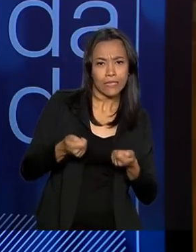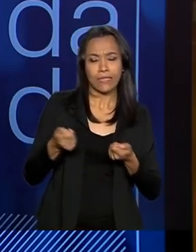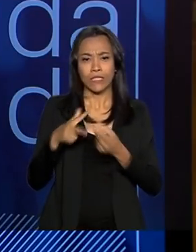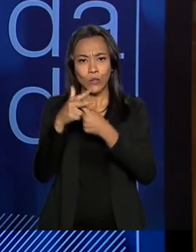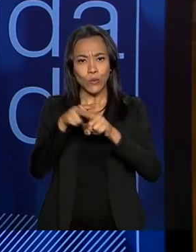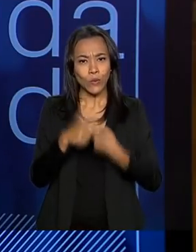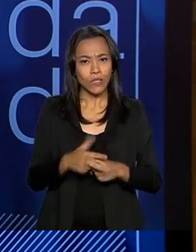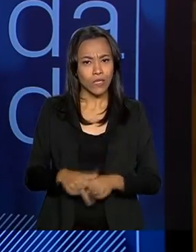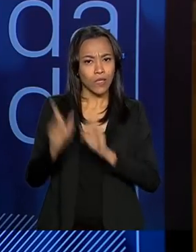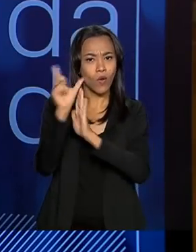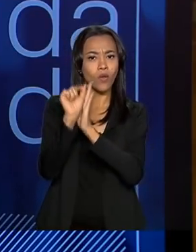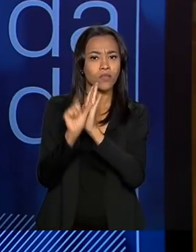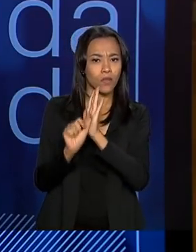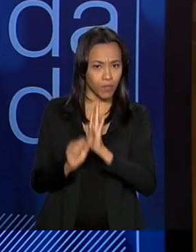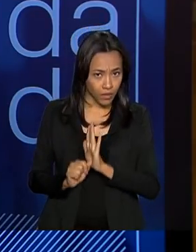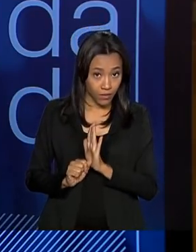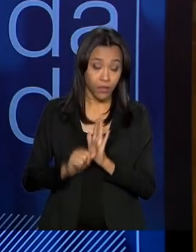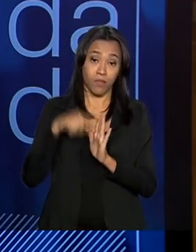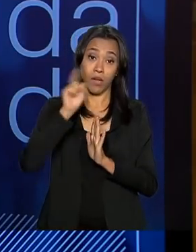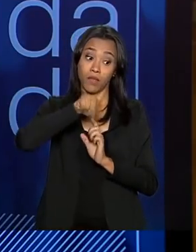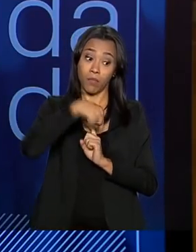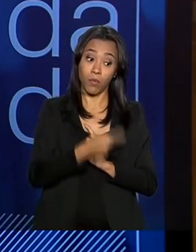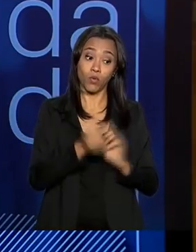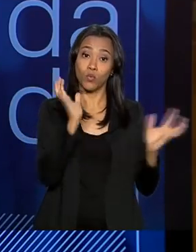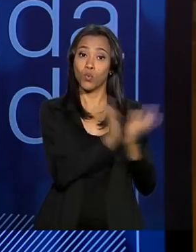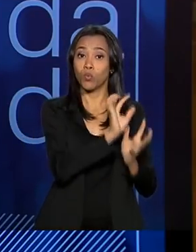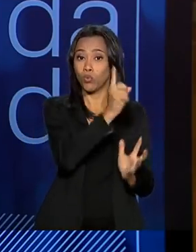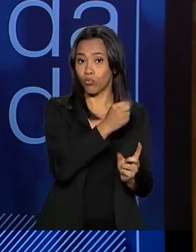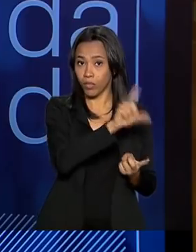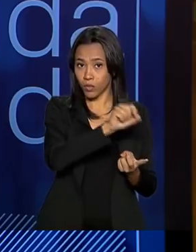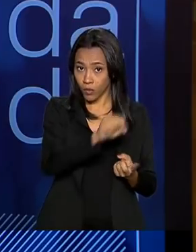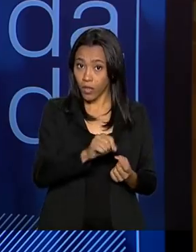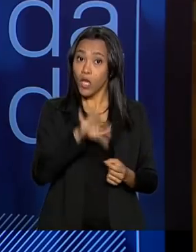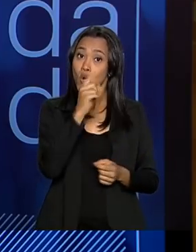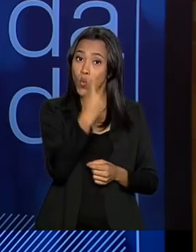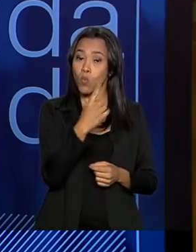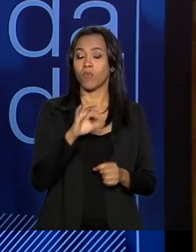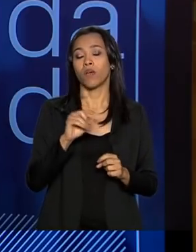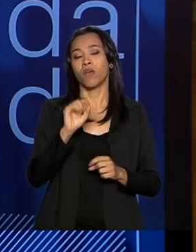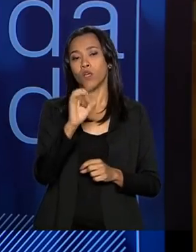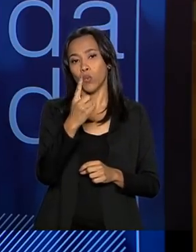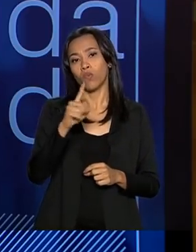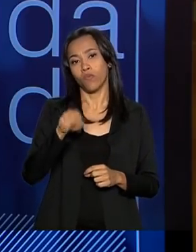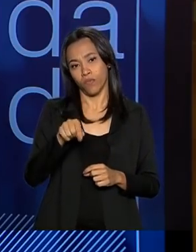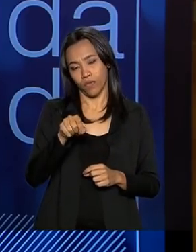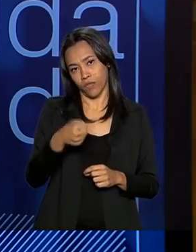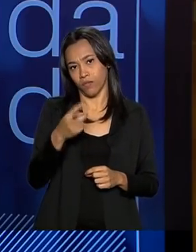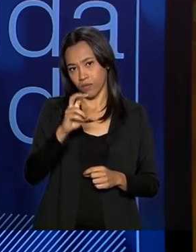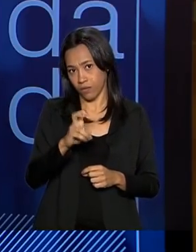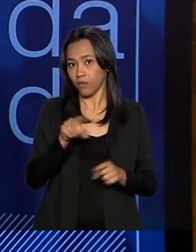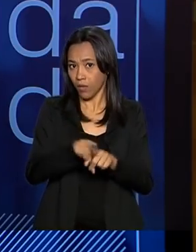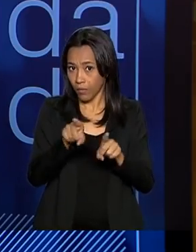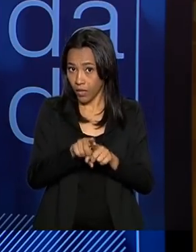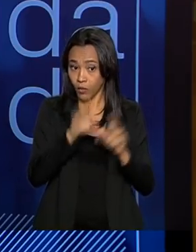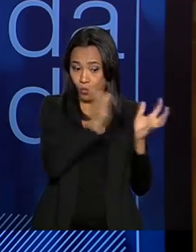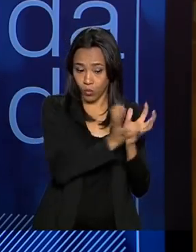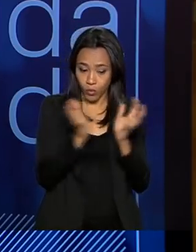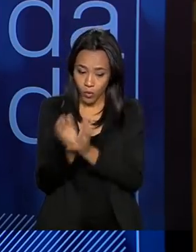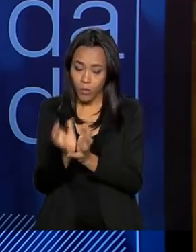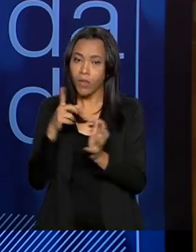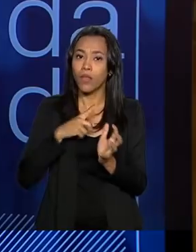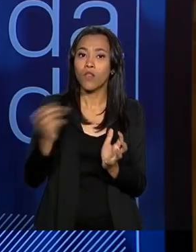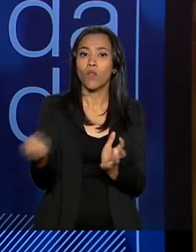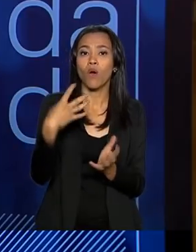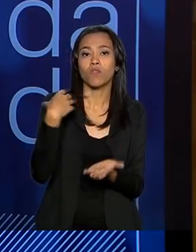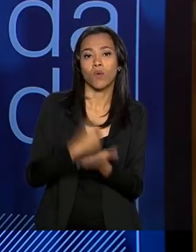ajustar para possibilitar novas seleções da faixa 1. Mas faixa 1,5 e 2 são financiados pelo FGTS. Tem novas